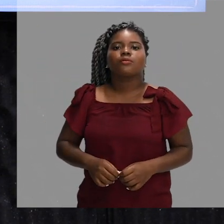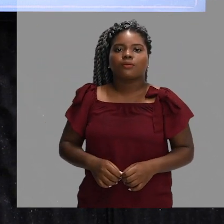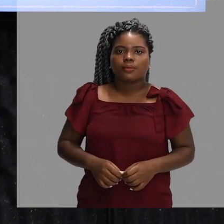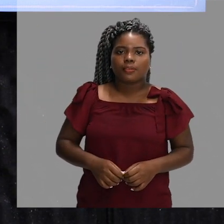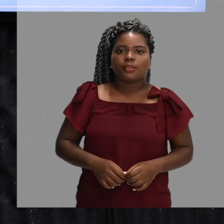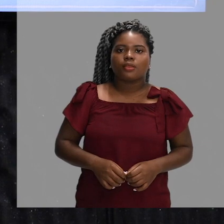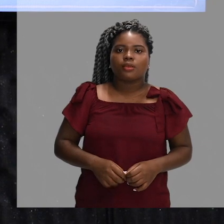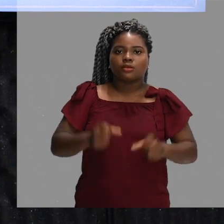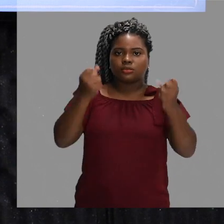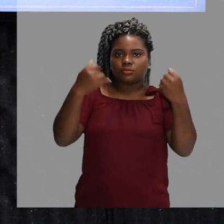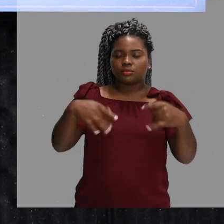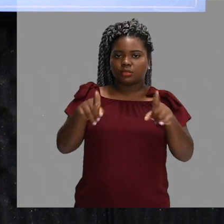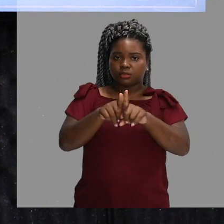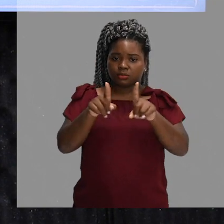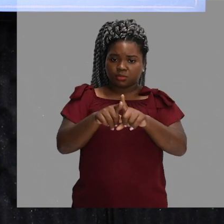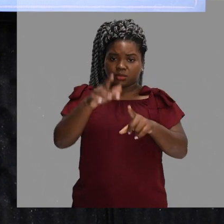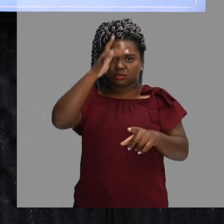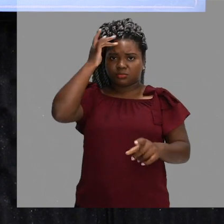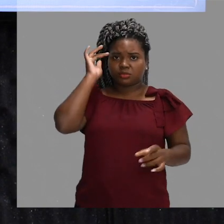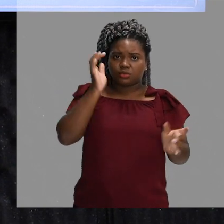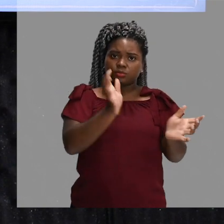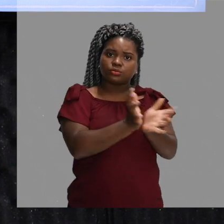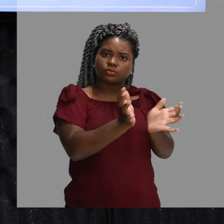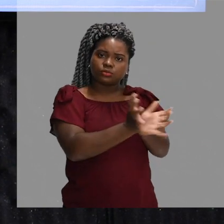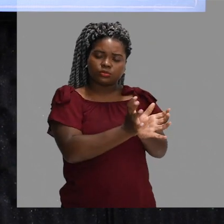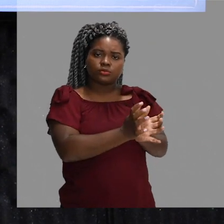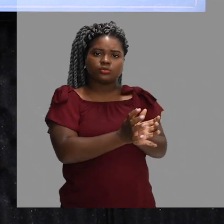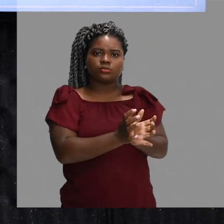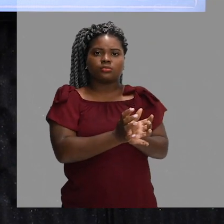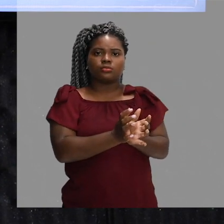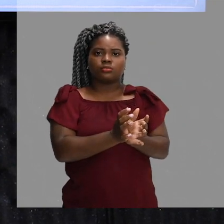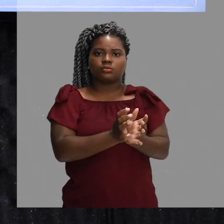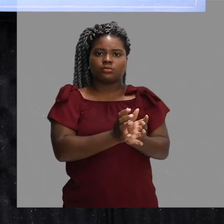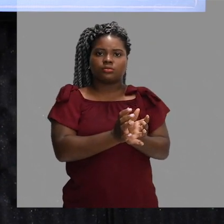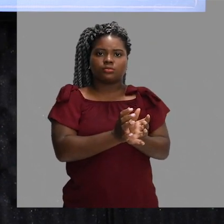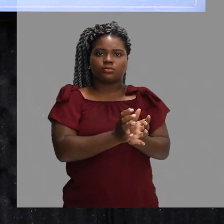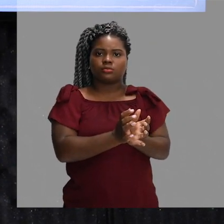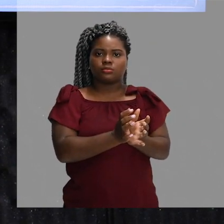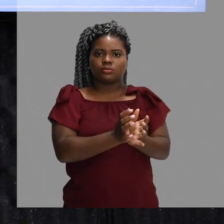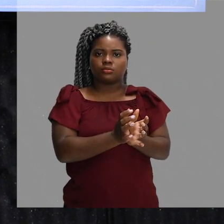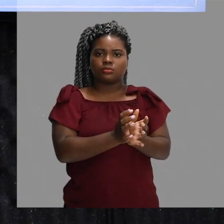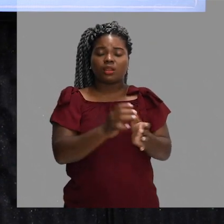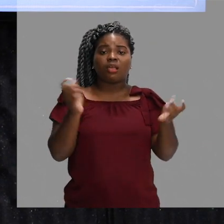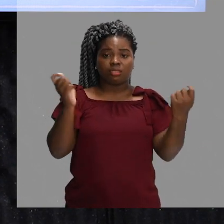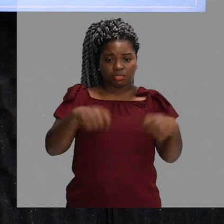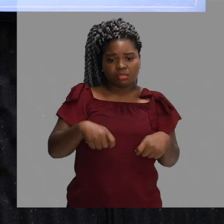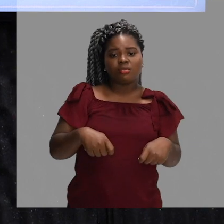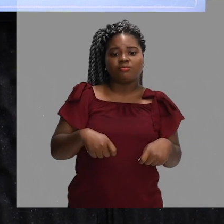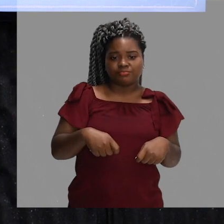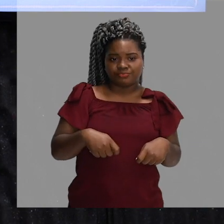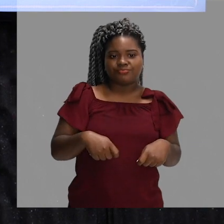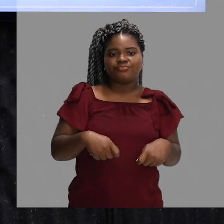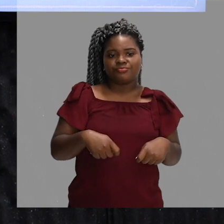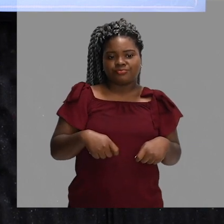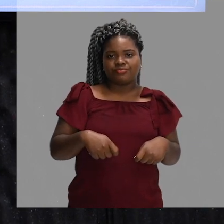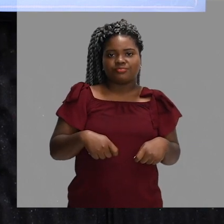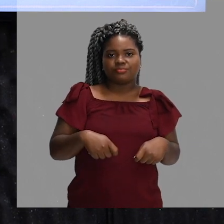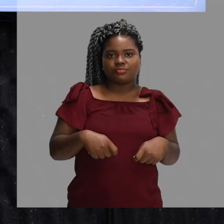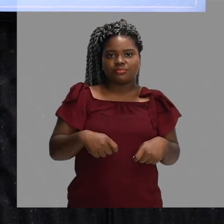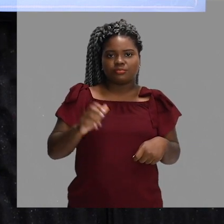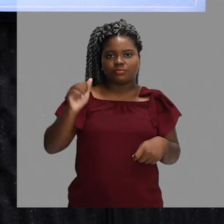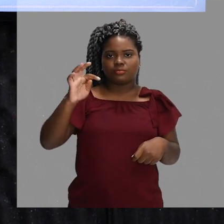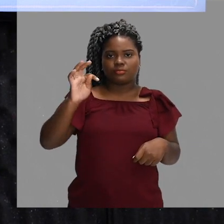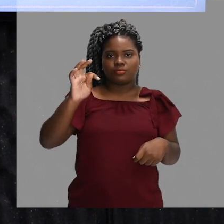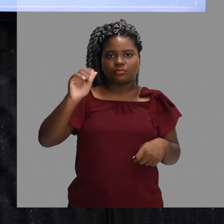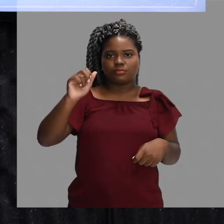Eu falei para vocês ainda que os atletas que estão posicionados na zona de defesa, eles podem até atacar, tá, turminha? Mas eles não